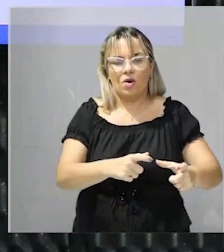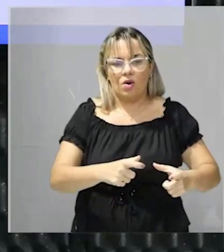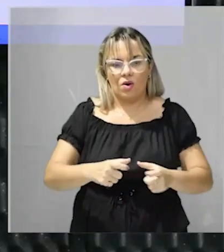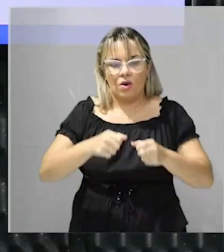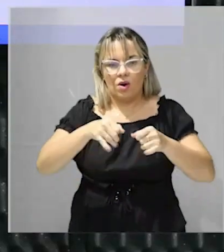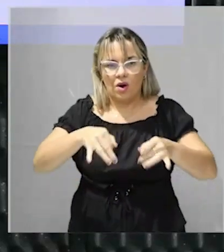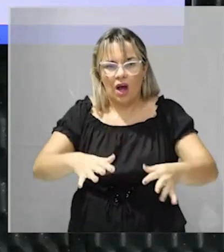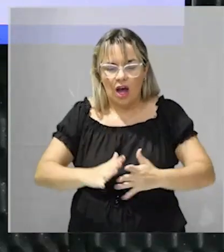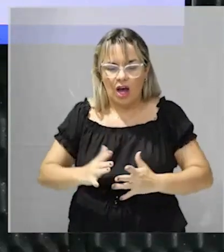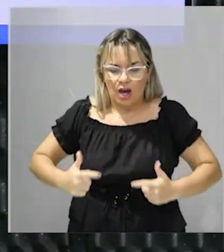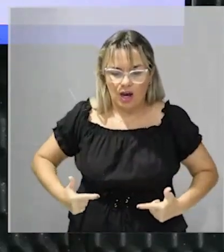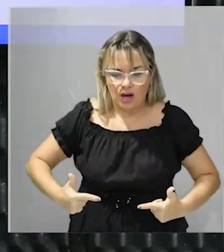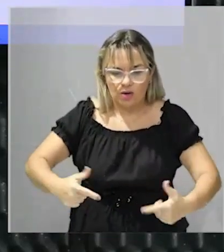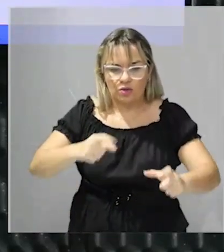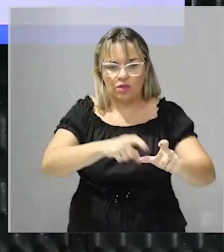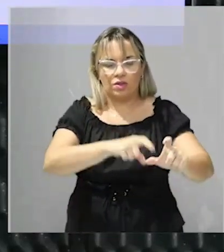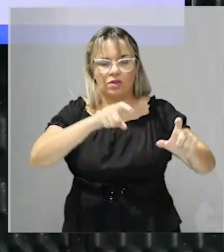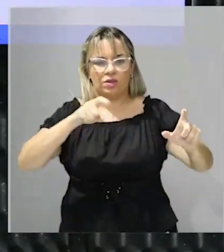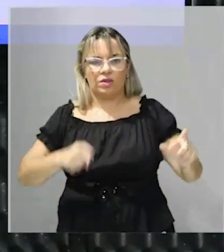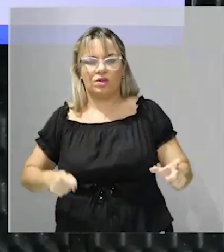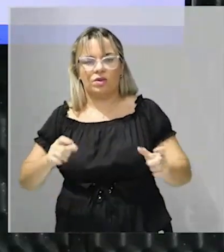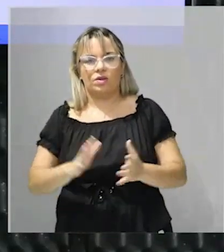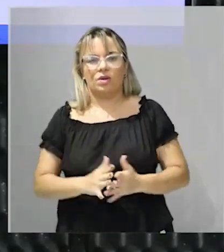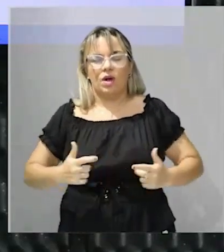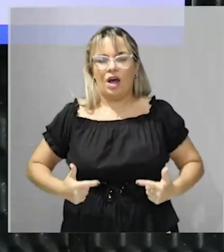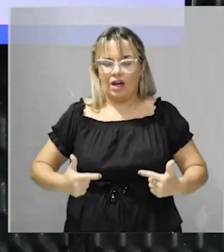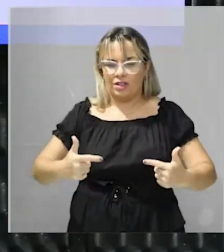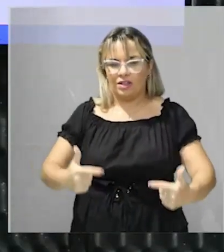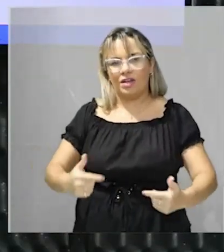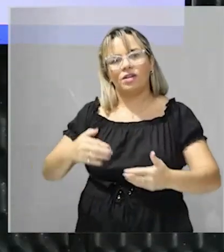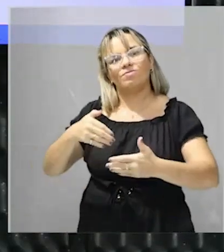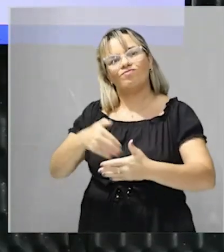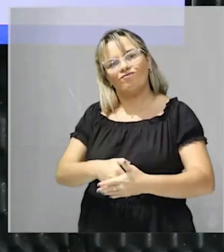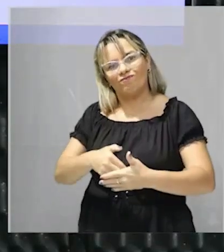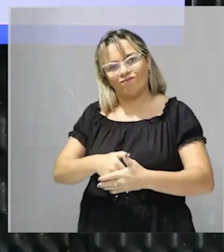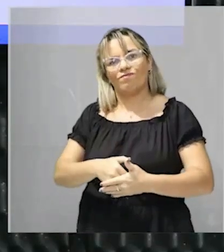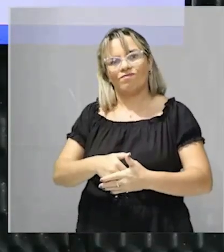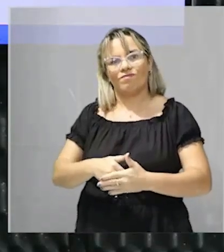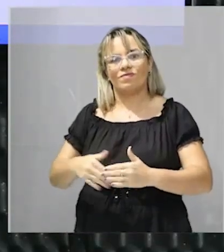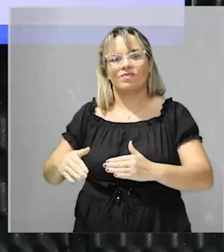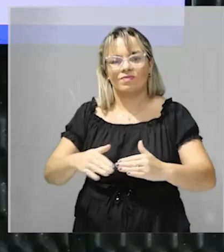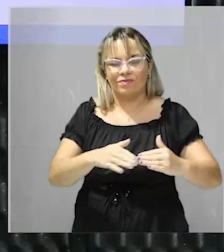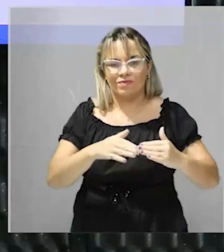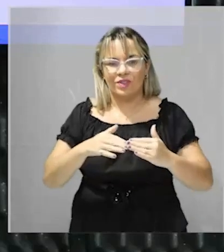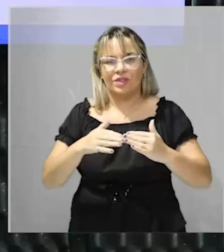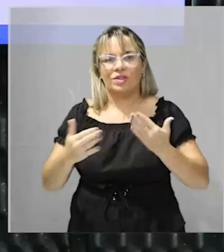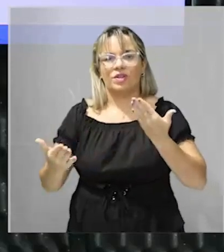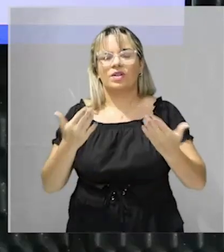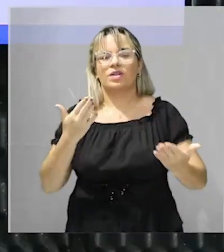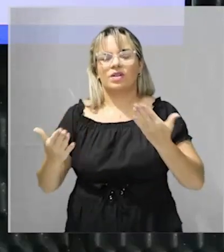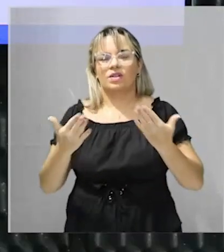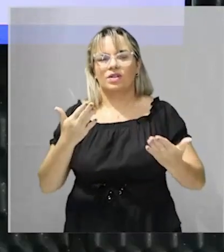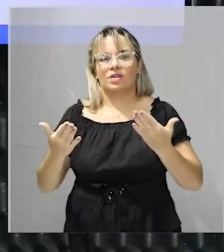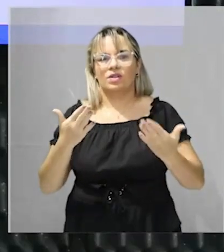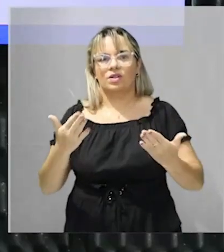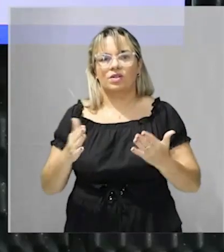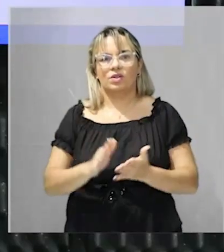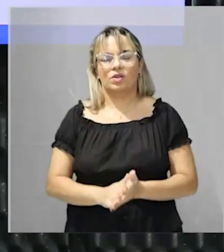independência então as guerras napoleônicas é um ponto comum nos dois processos de independência